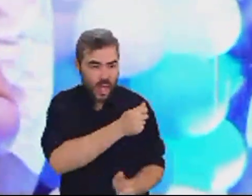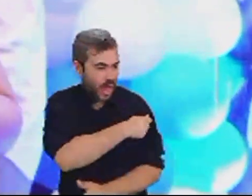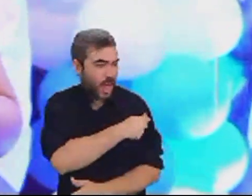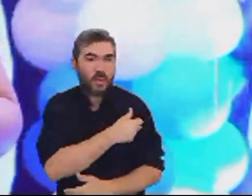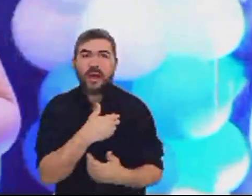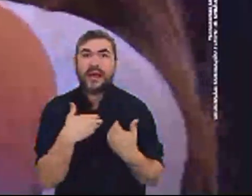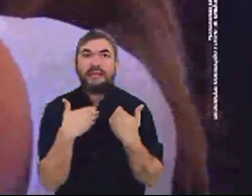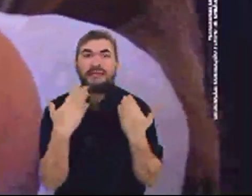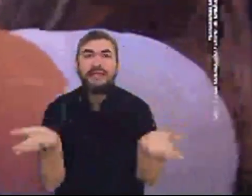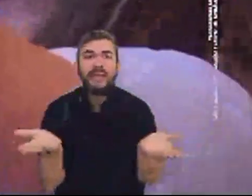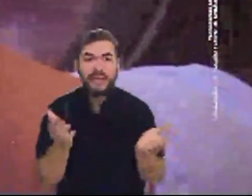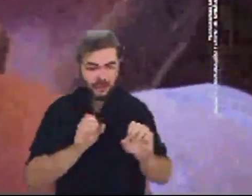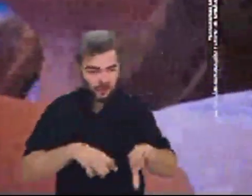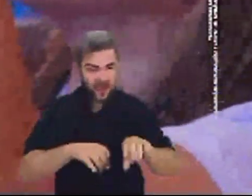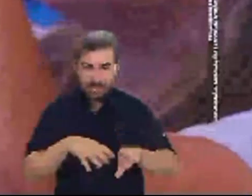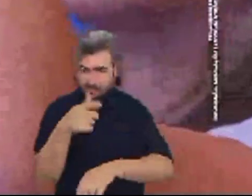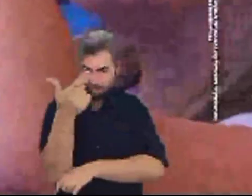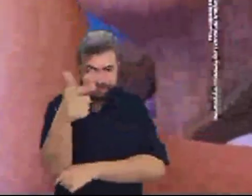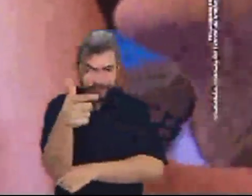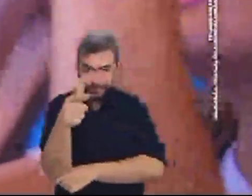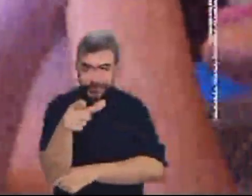porque eu não estou enxergando